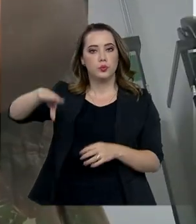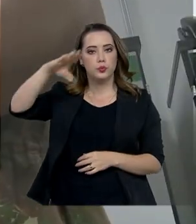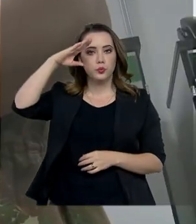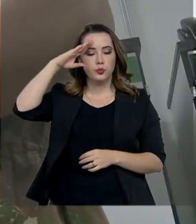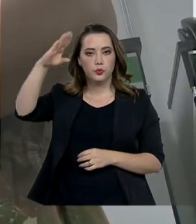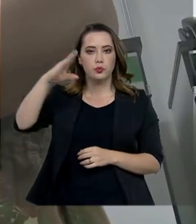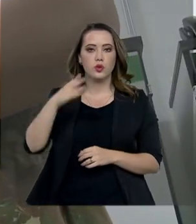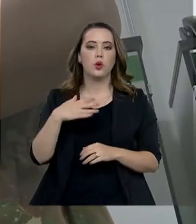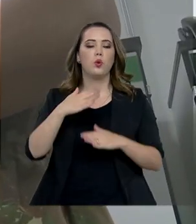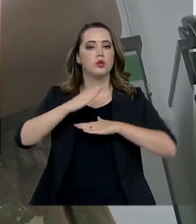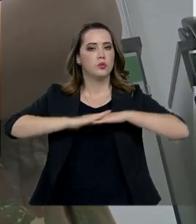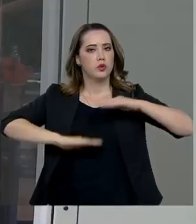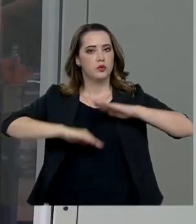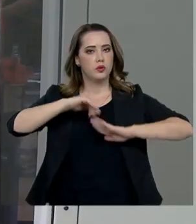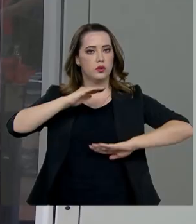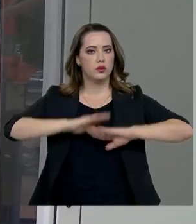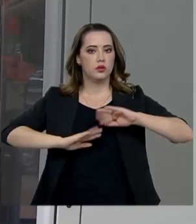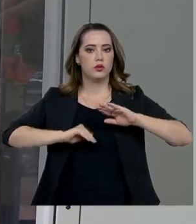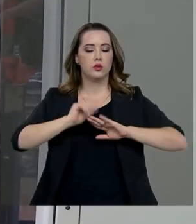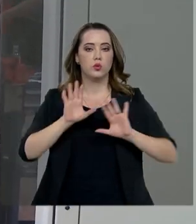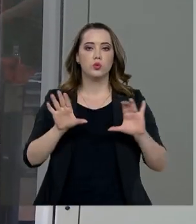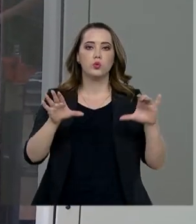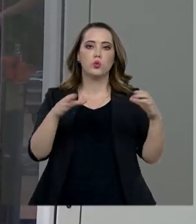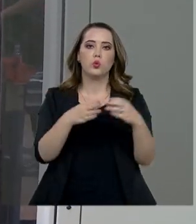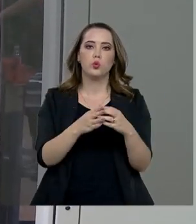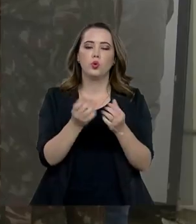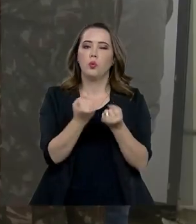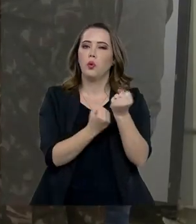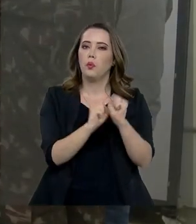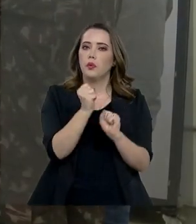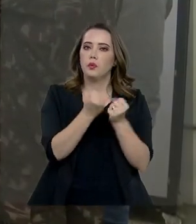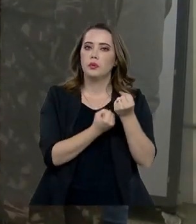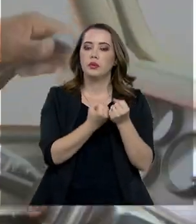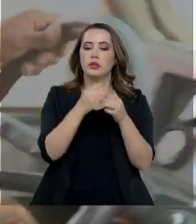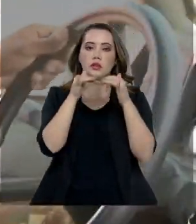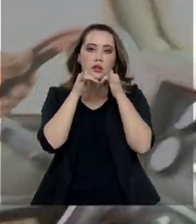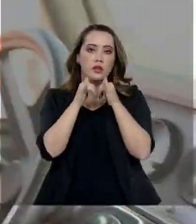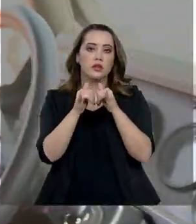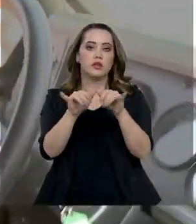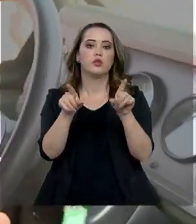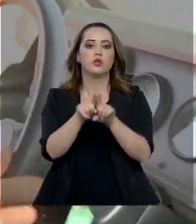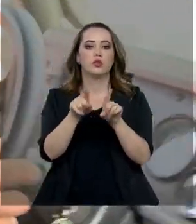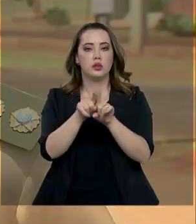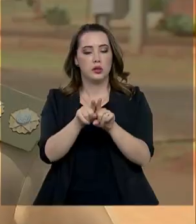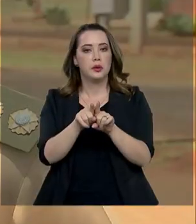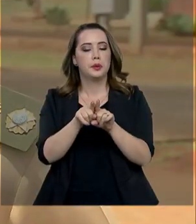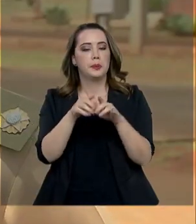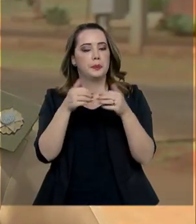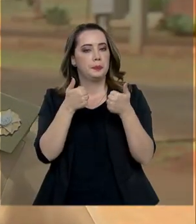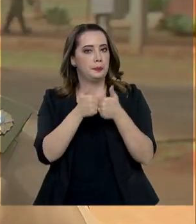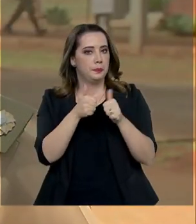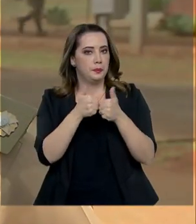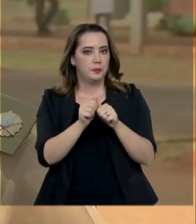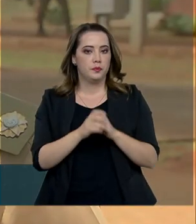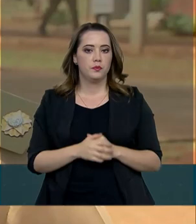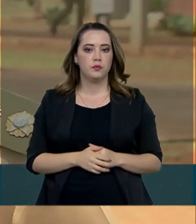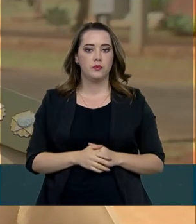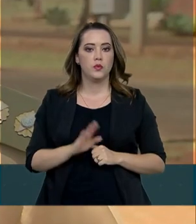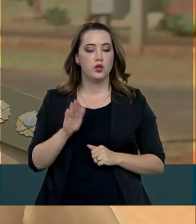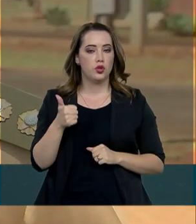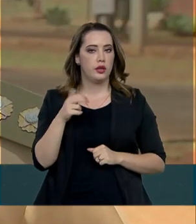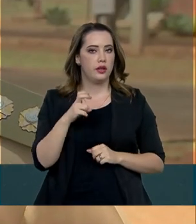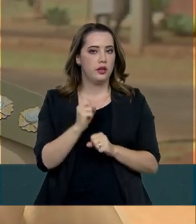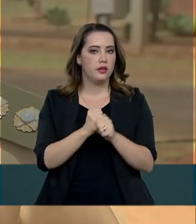com a profissionalização em áreas como mecânica, eletricidade e transportes. Esses 15 anos que o projeto está